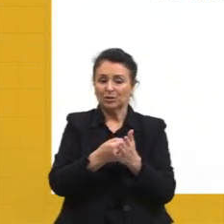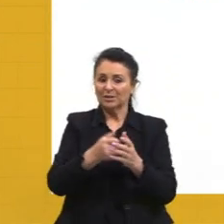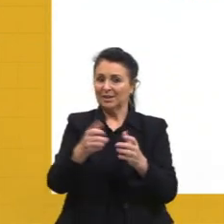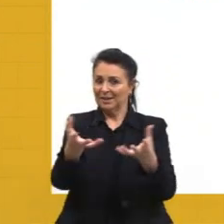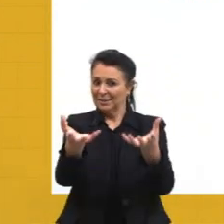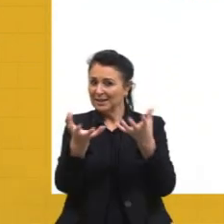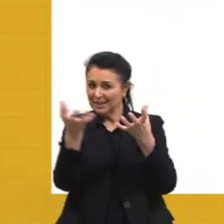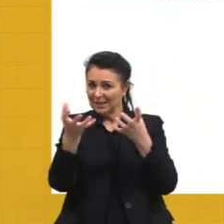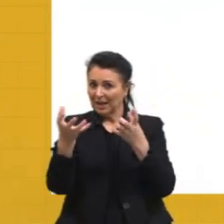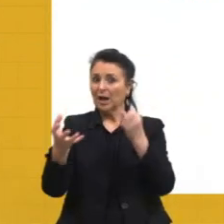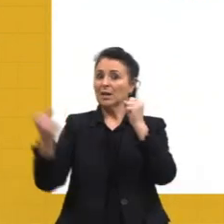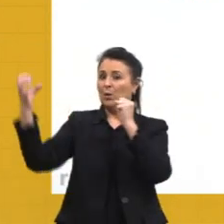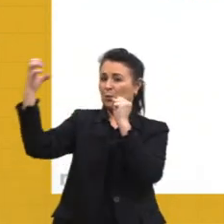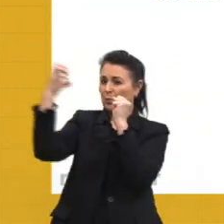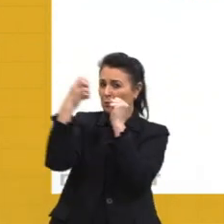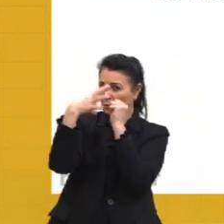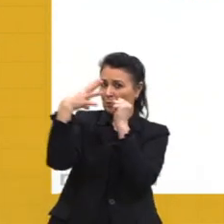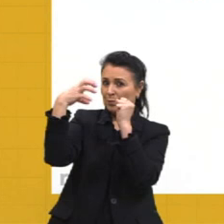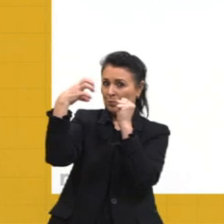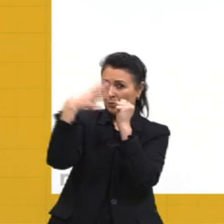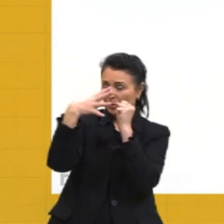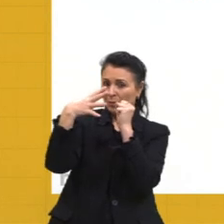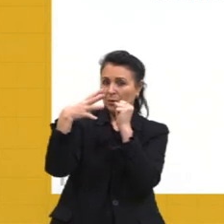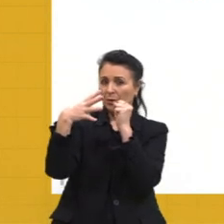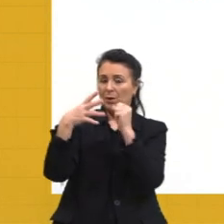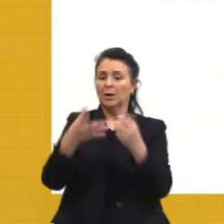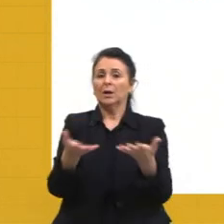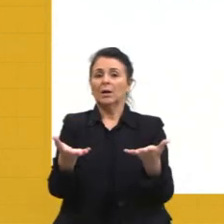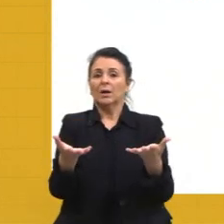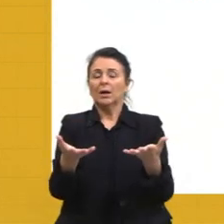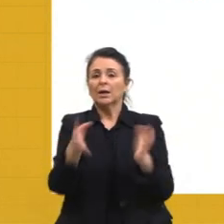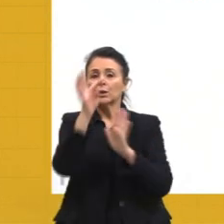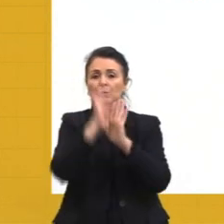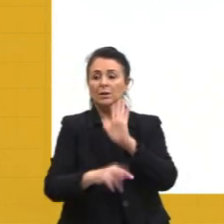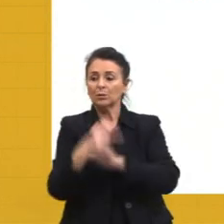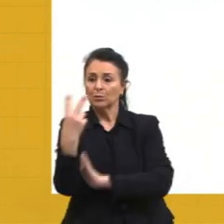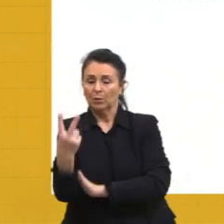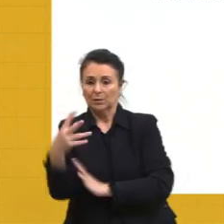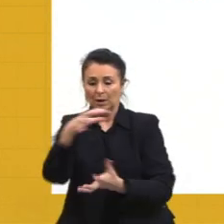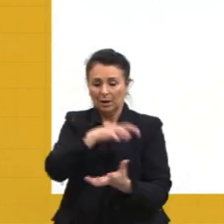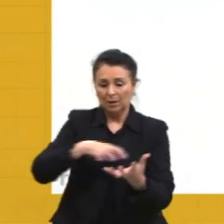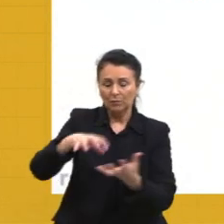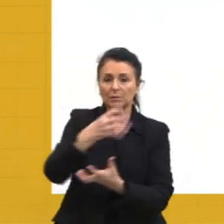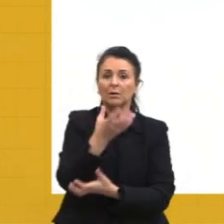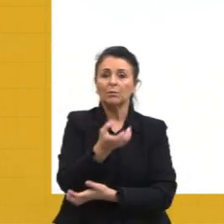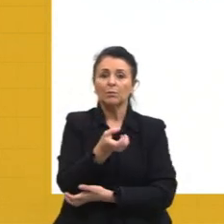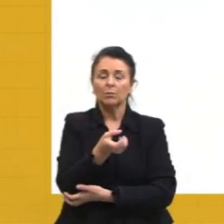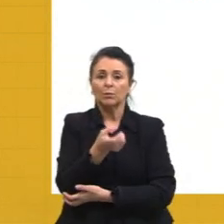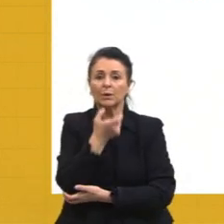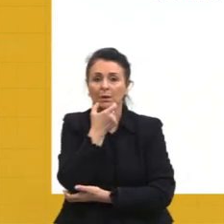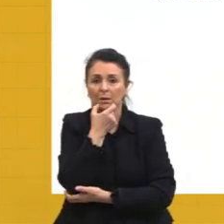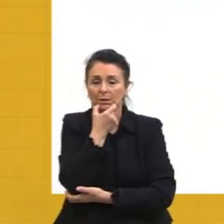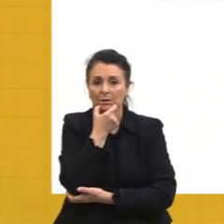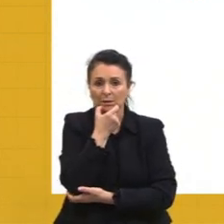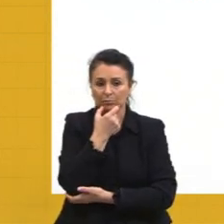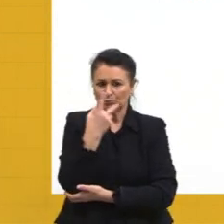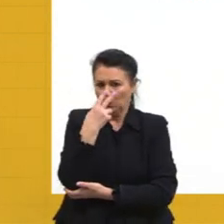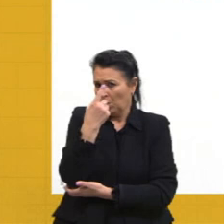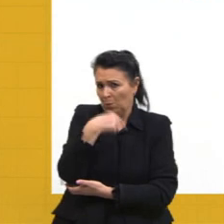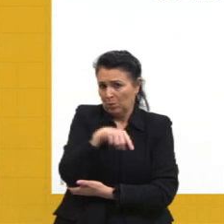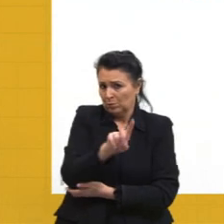esse absolutismo. E no texto 2, então, a Revolução Inglesa, como todas as revoluções,